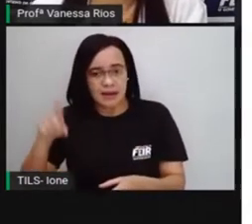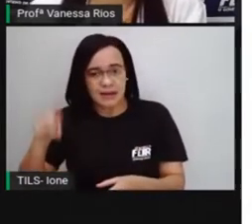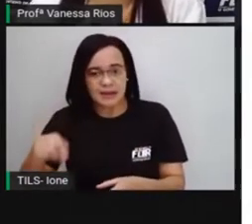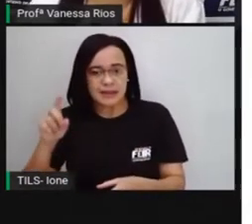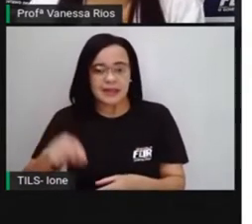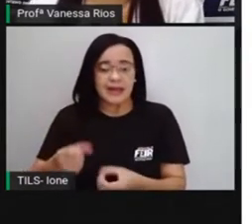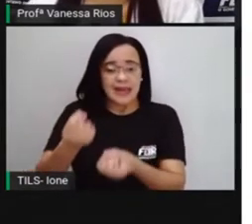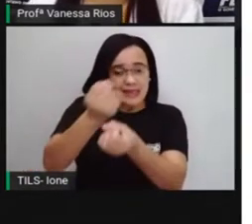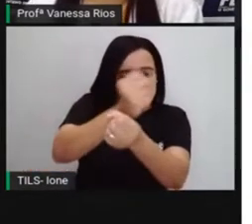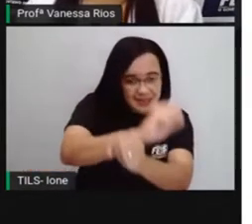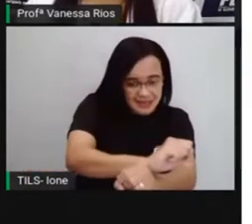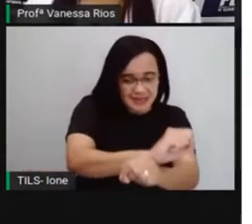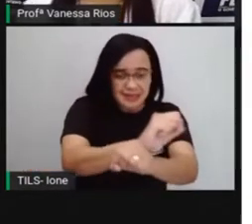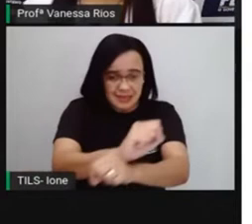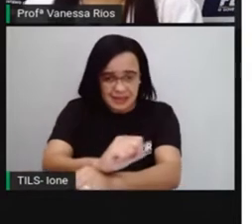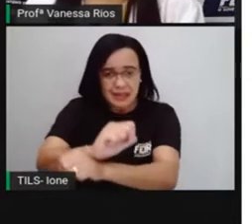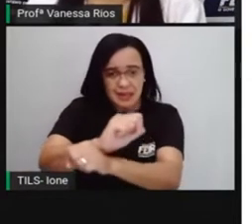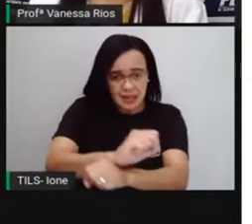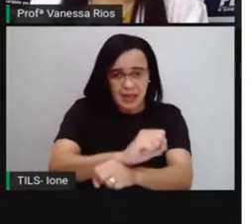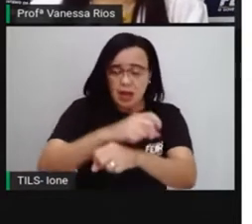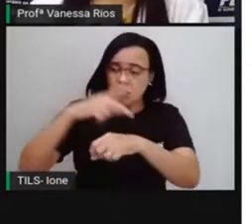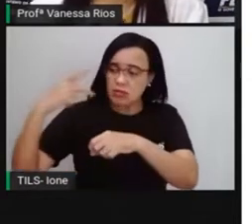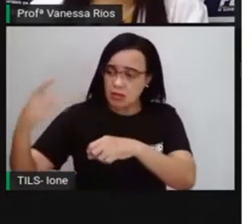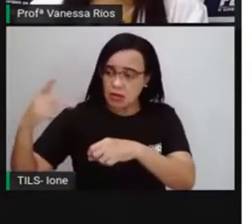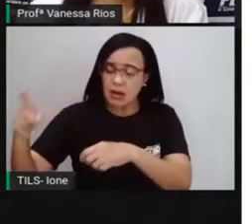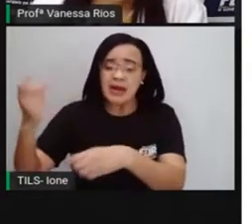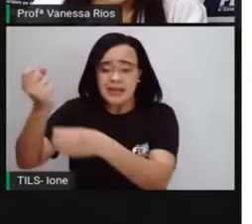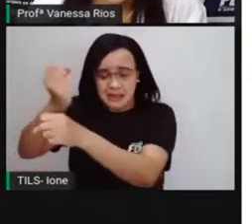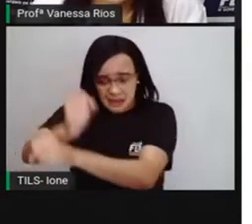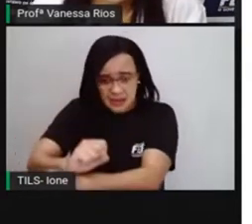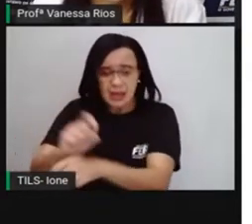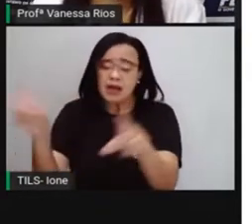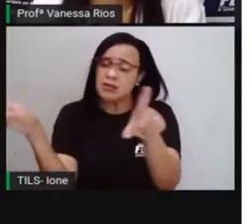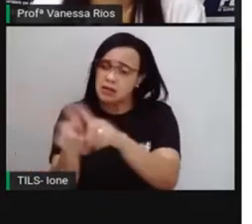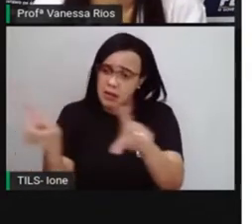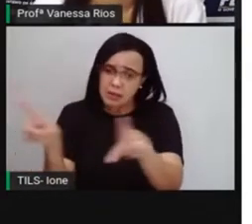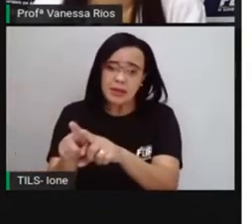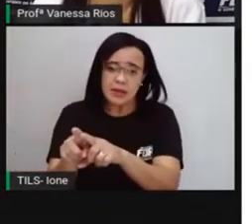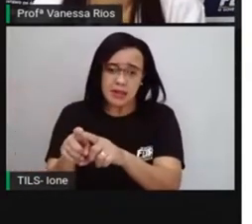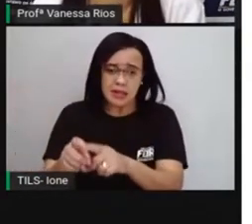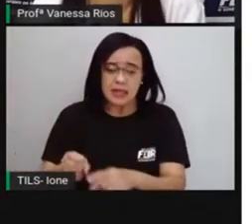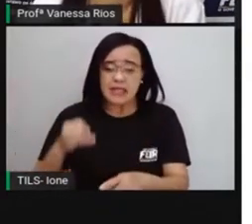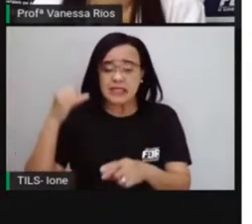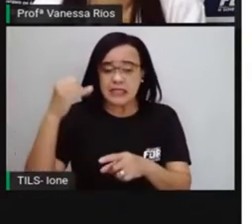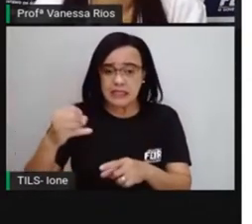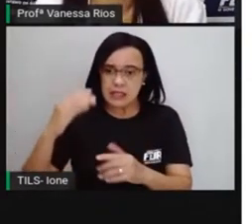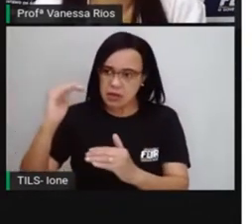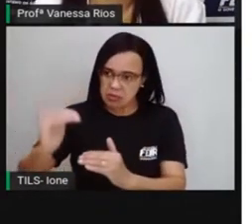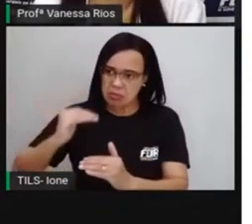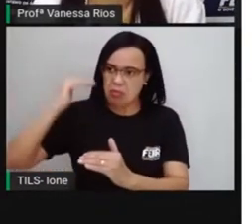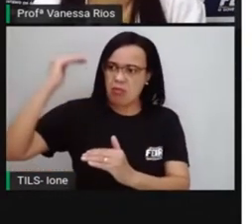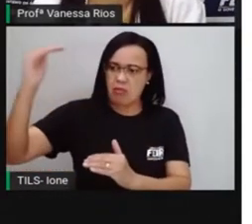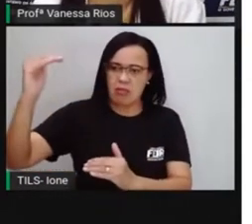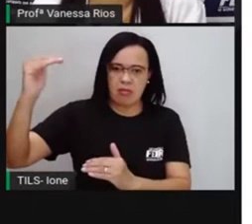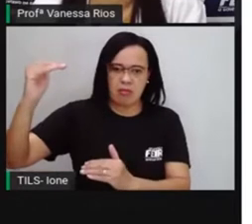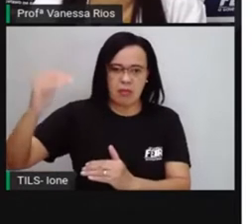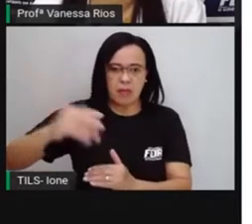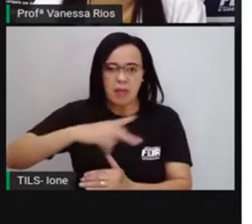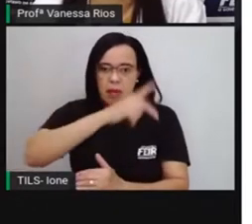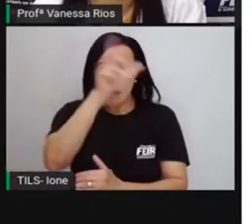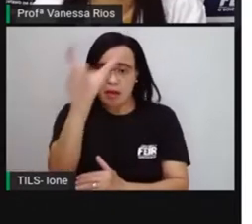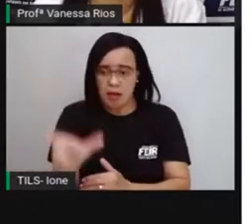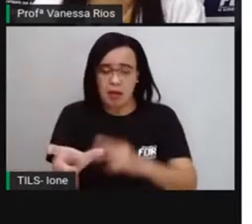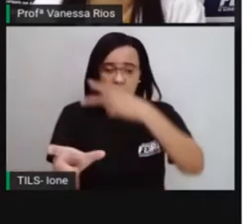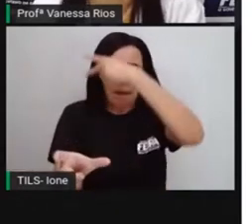visto de uma forma de quem estava no topo aí, né? Do poder, das ordens, né? Do poder